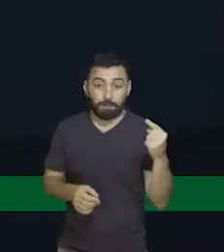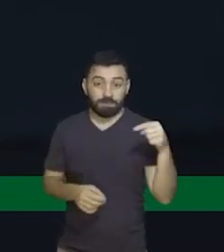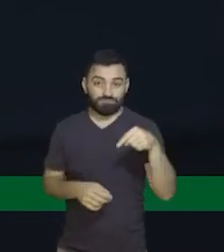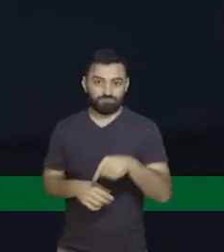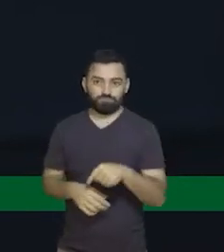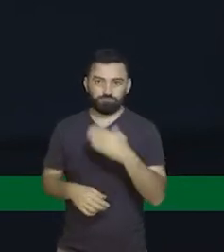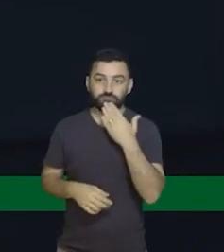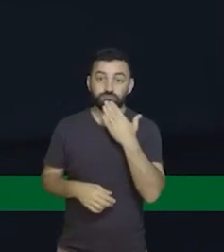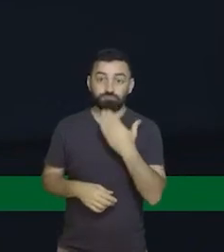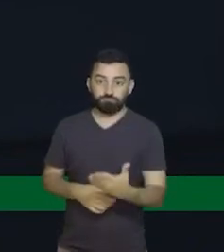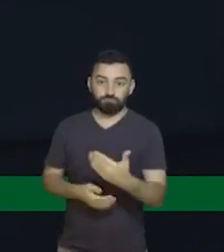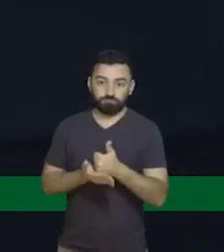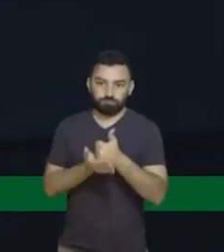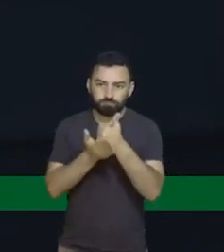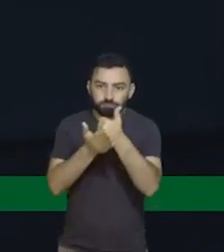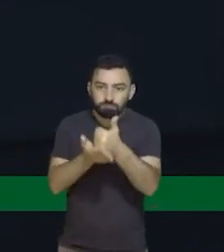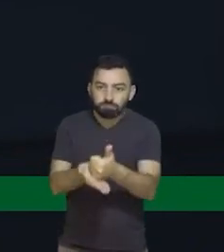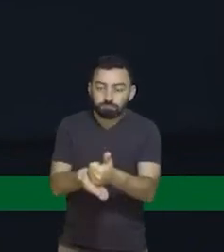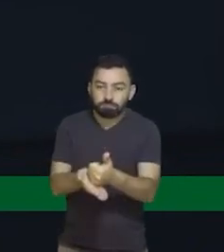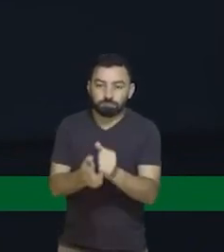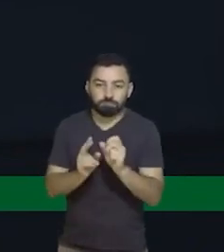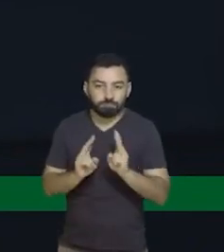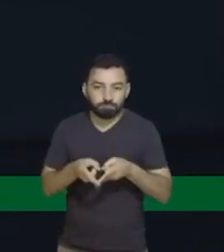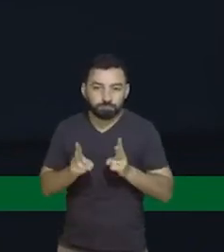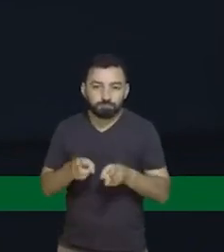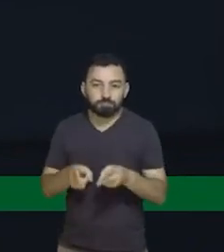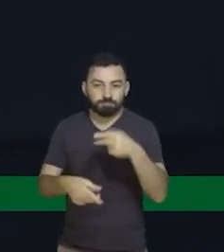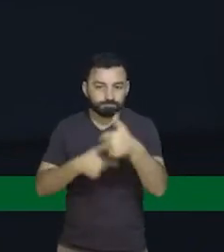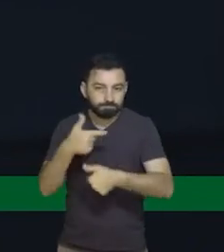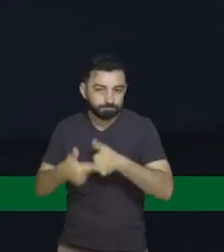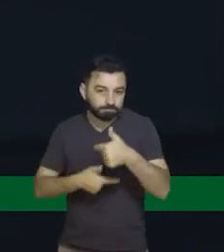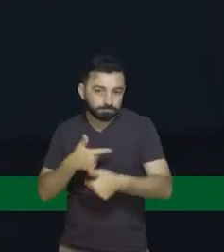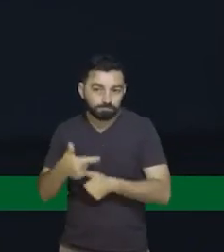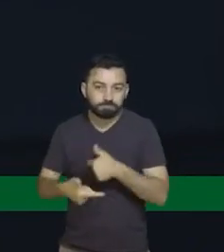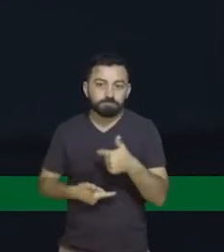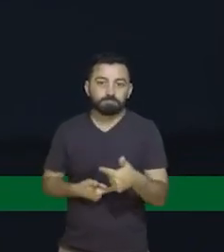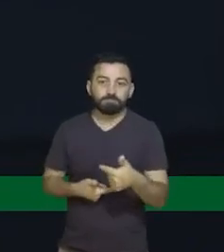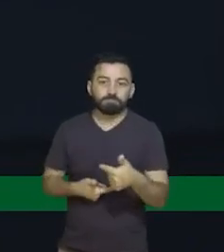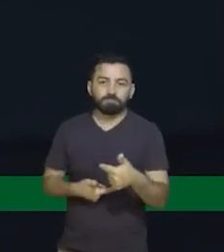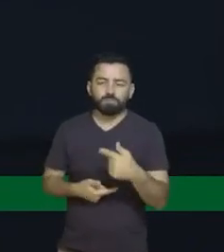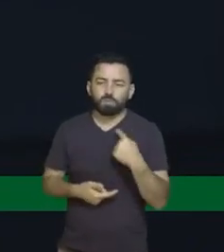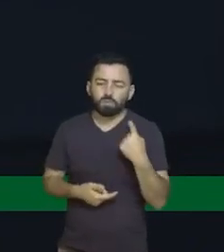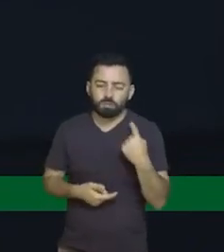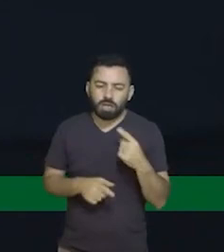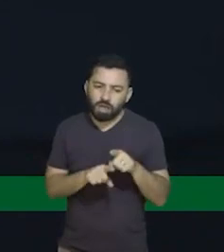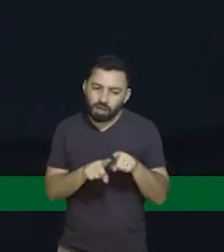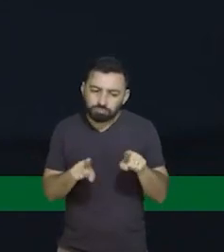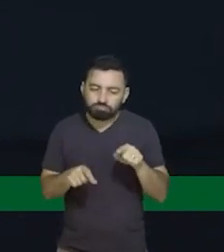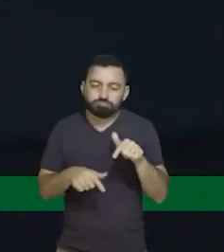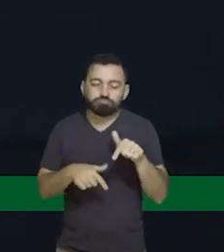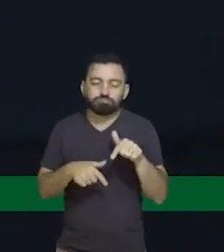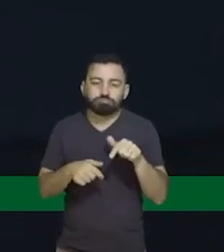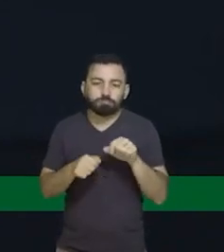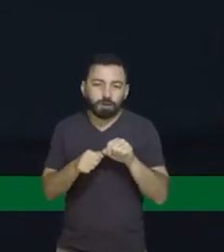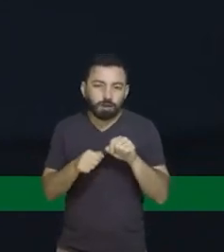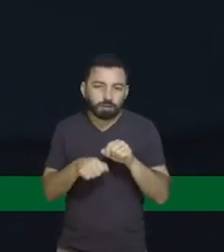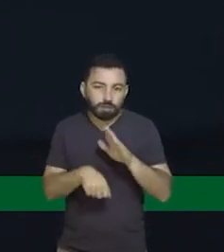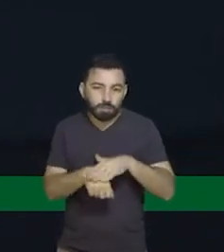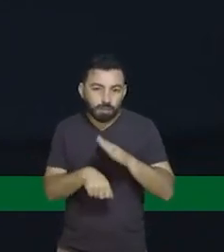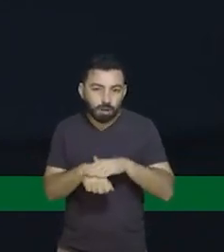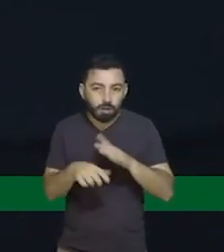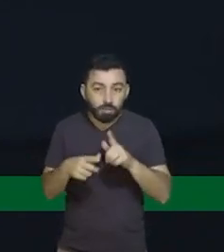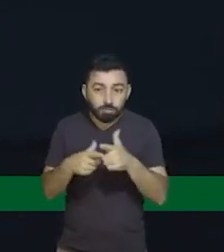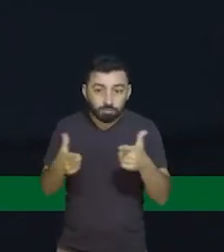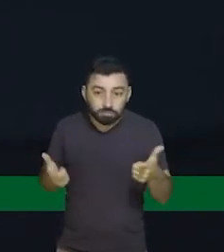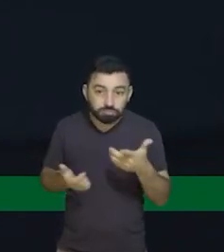apoio para dar continuidade a esse trabalho que vem sendo prestado, sobretudo ampliar o atendimento